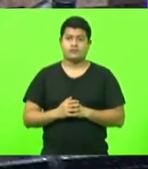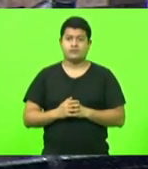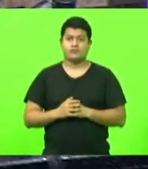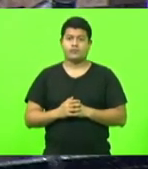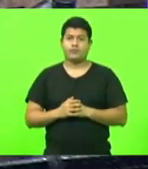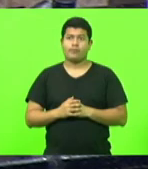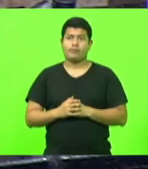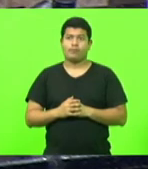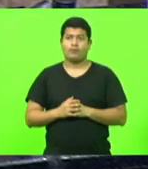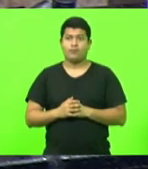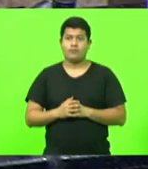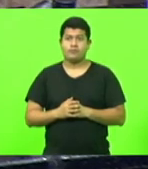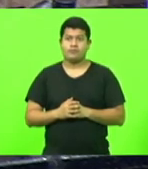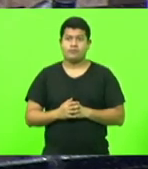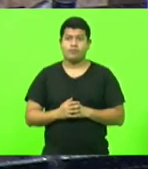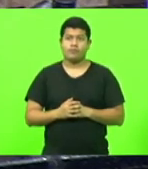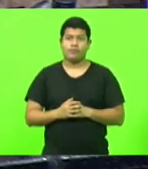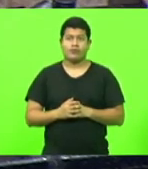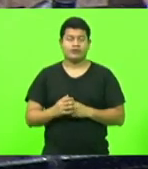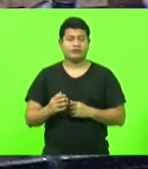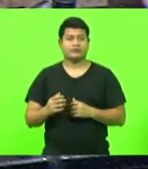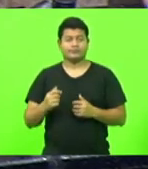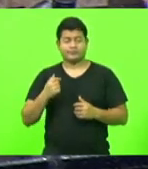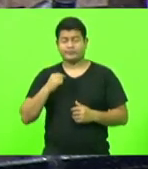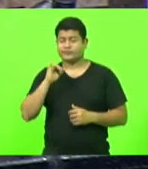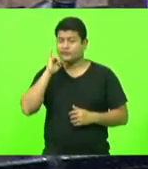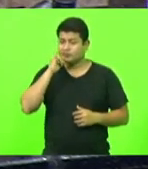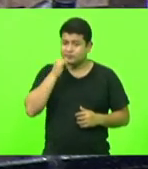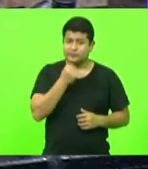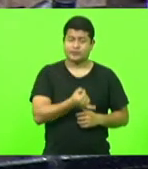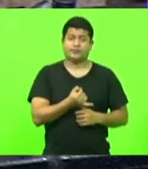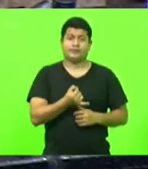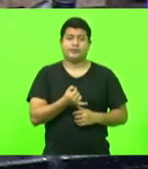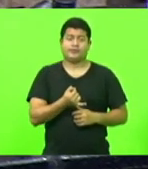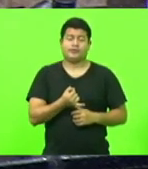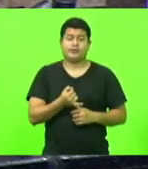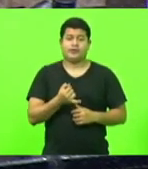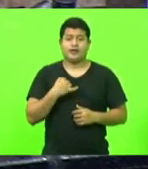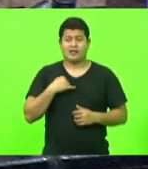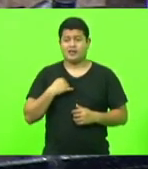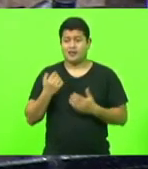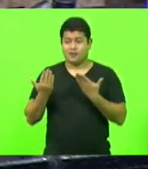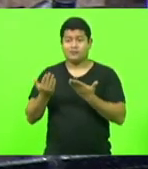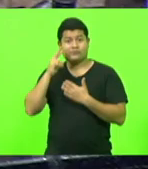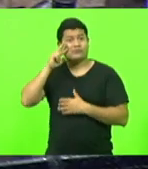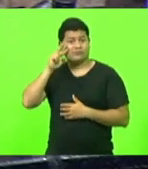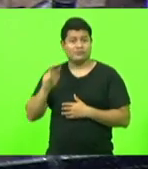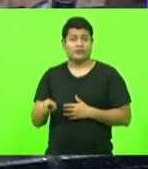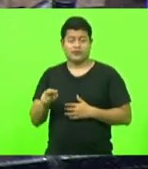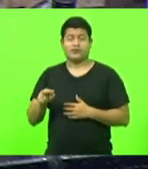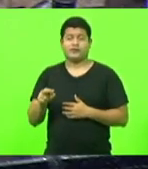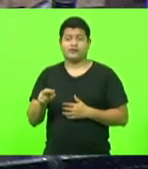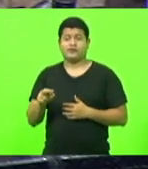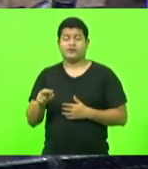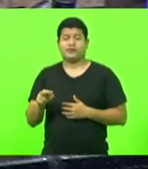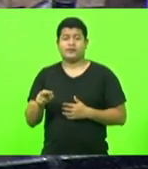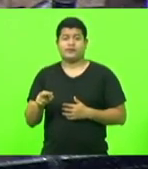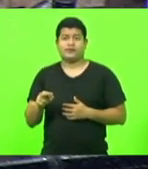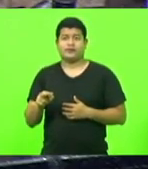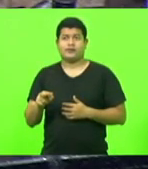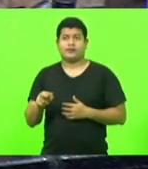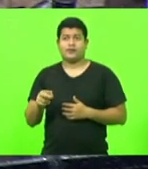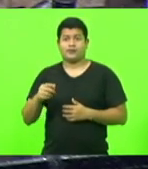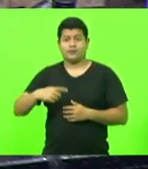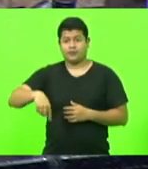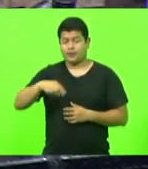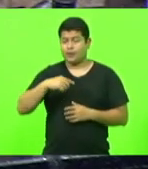E eu tive a infelicidade de poder ver o nosso projeto